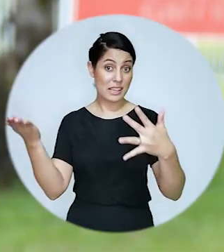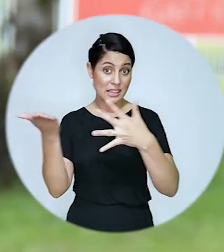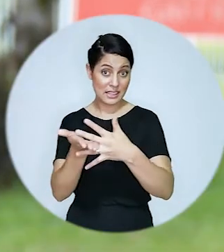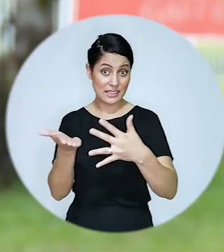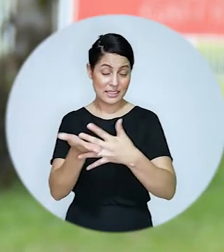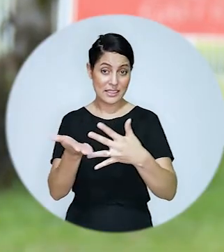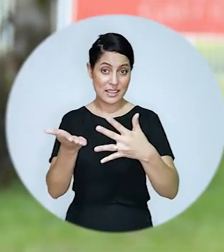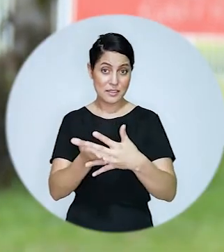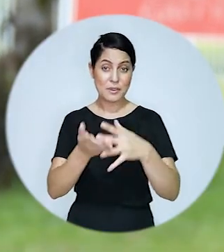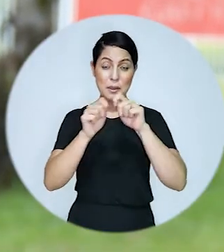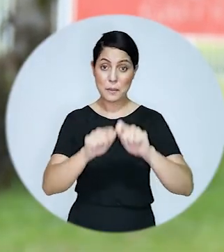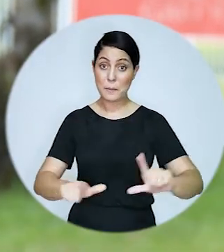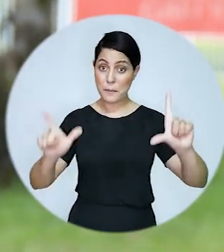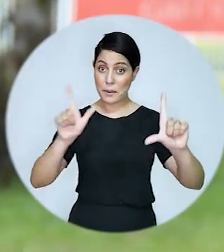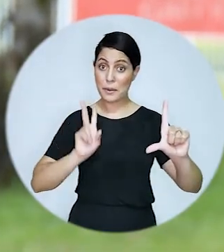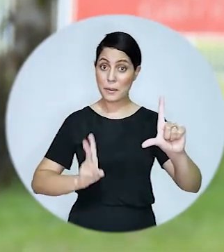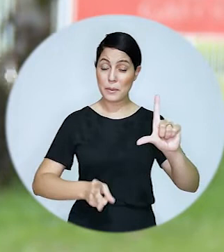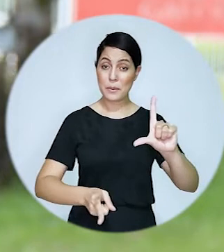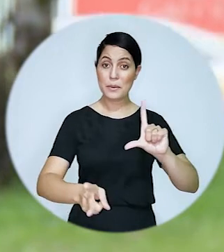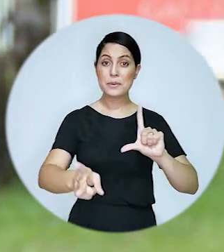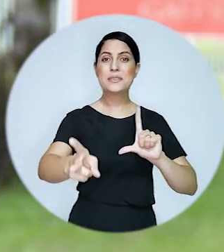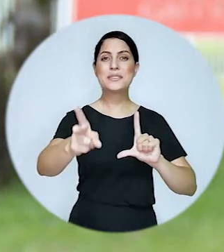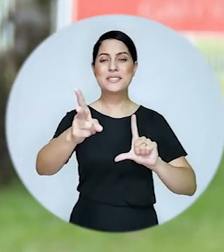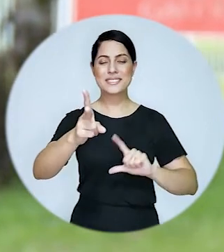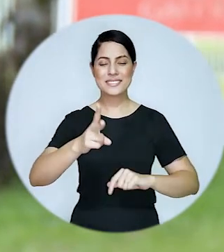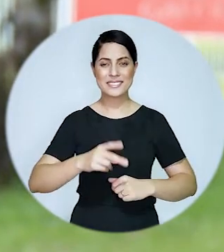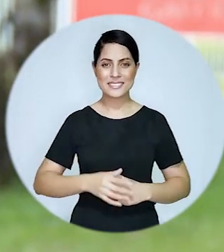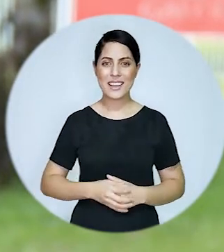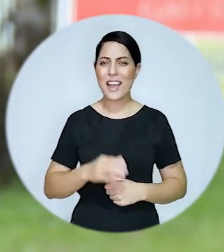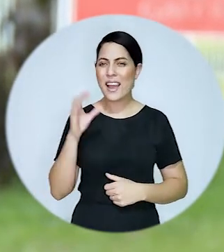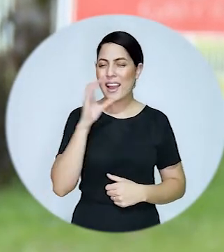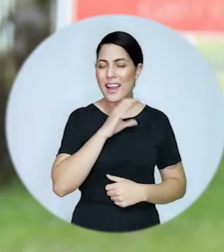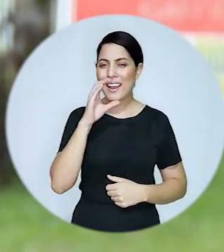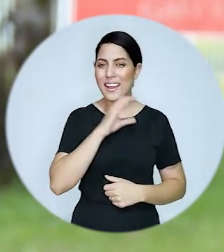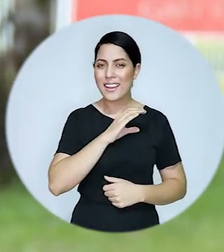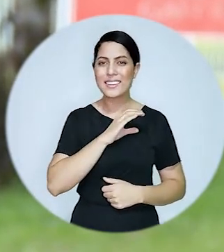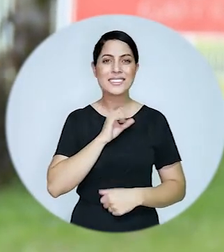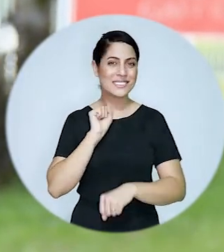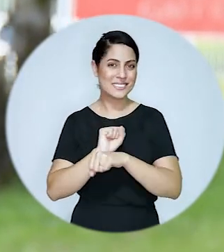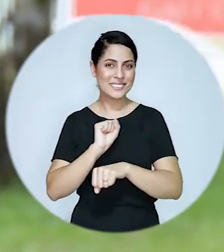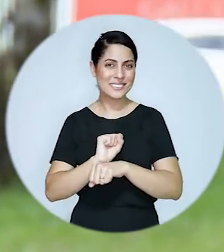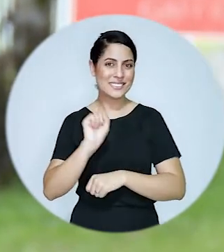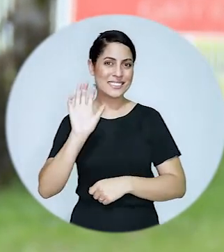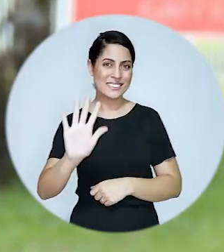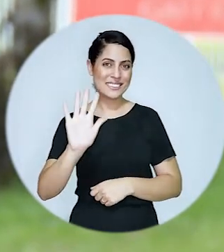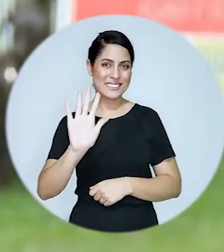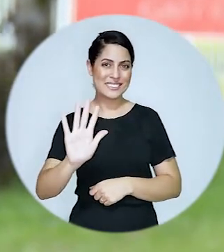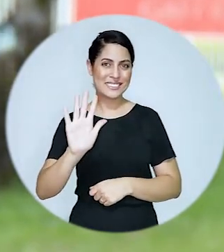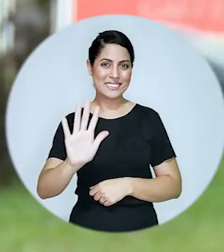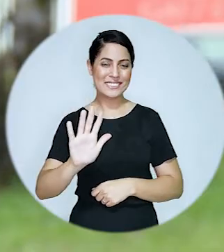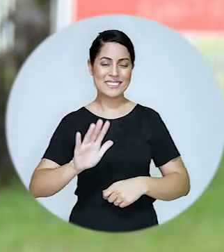agora nós vamos para um breve intervalo e voltamos em instantes com mais OAB Nacional é muito rápido